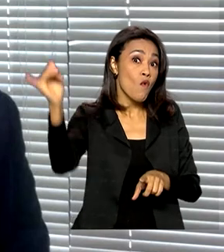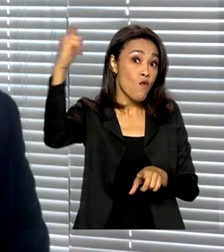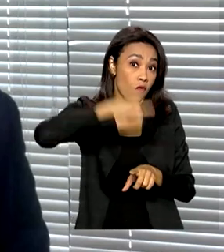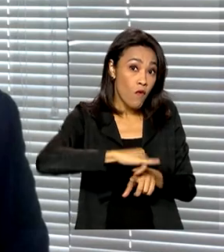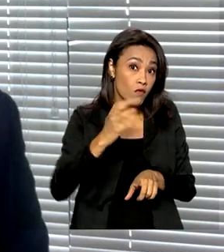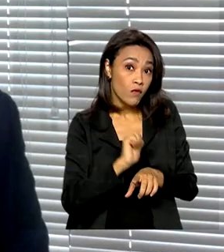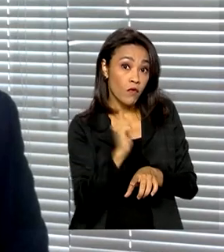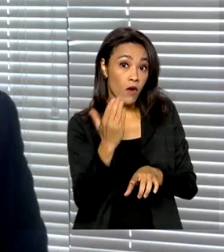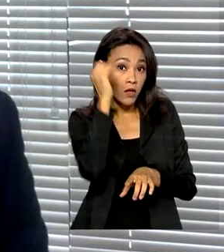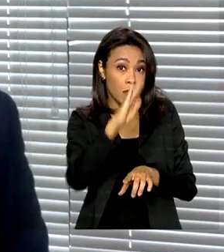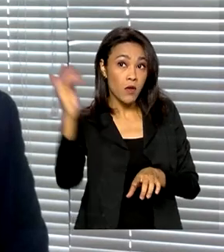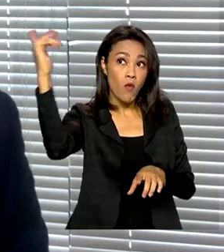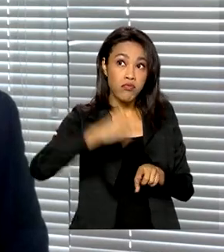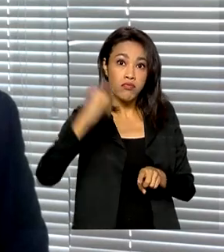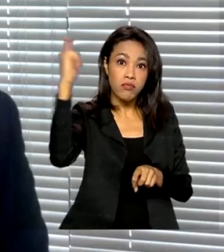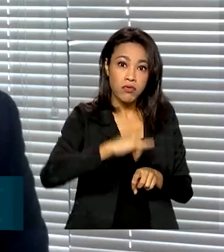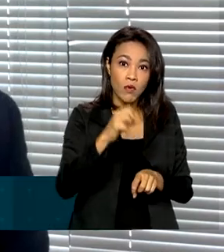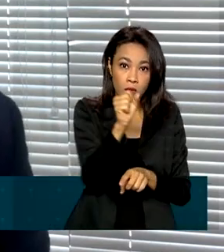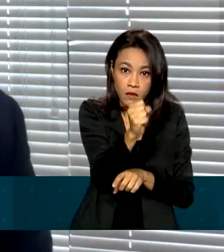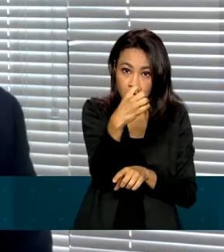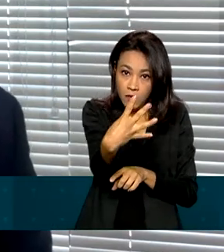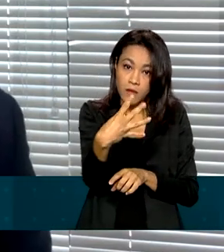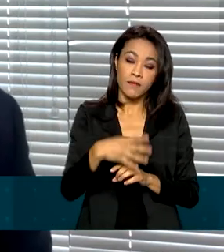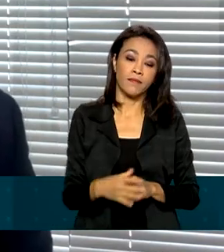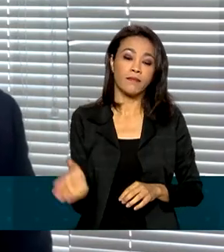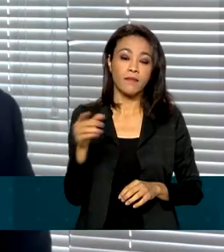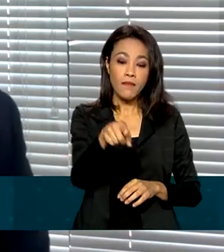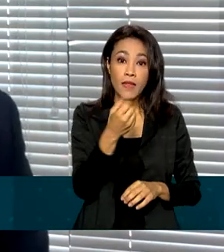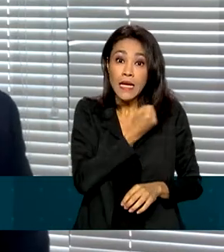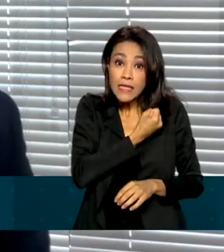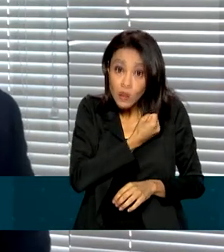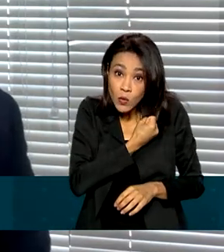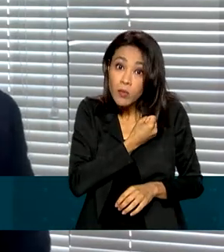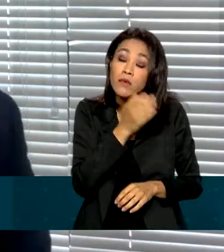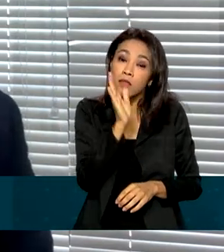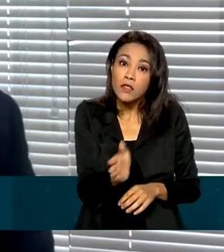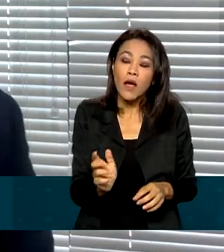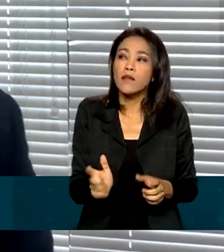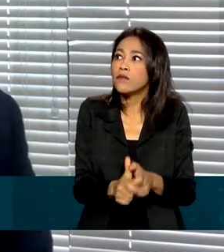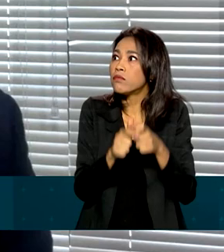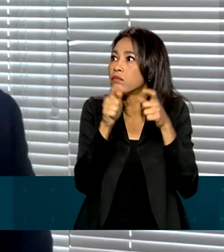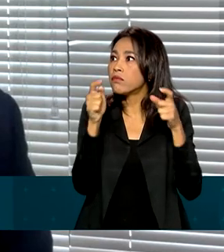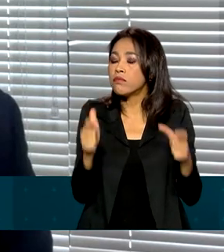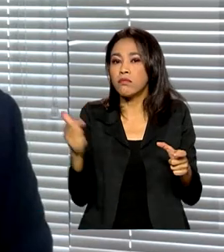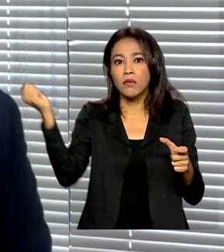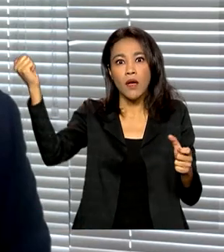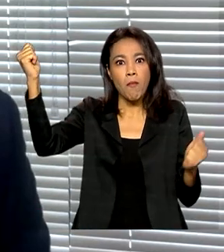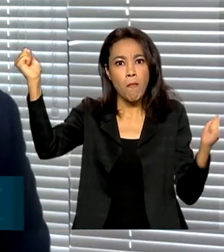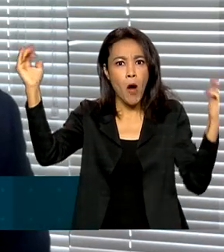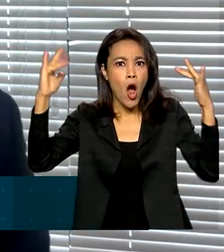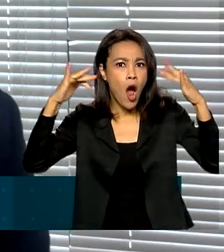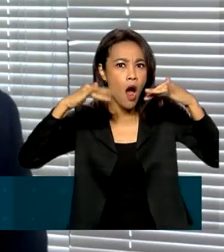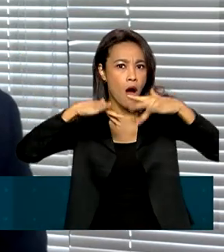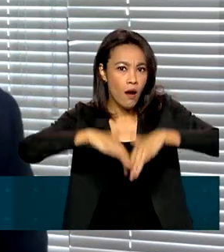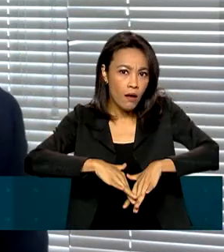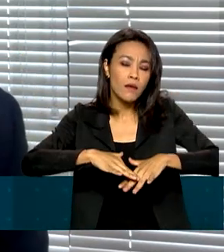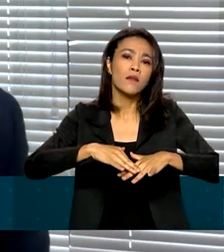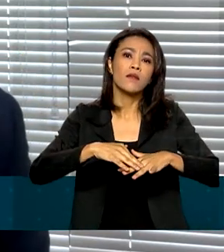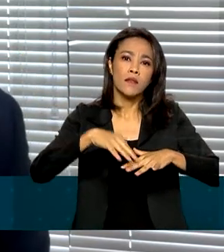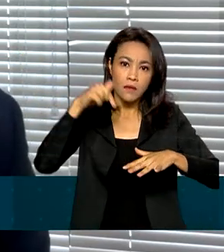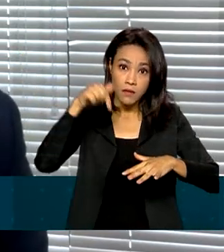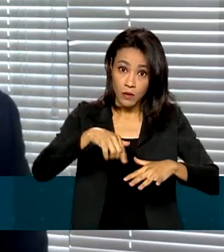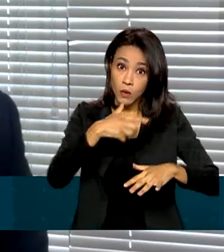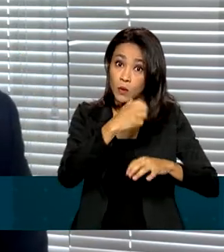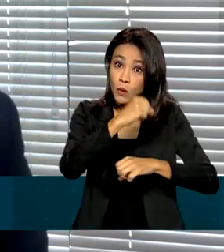Esse número já superou a toda a entrada de estrangeiros do ano de 2021.